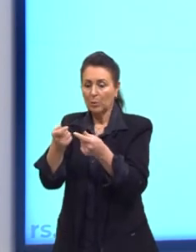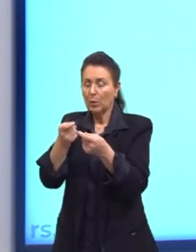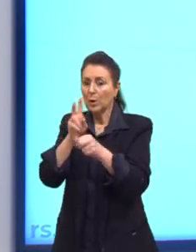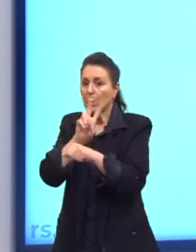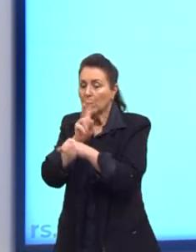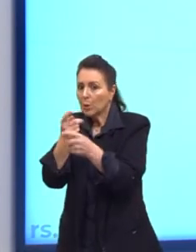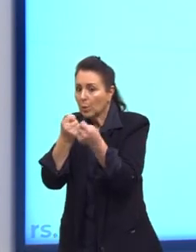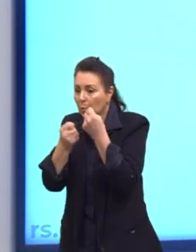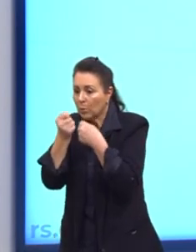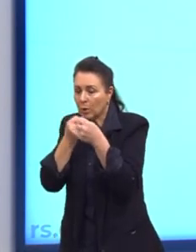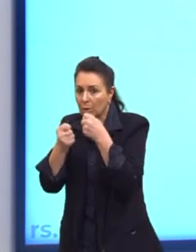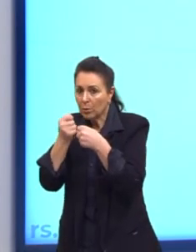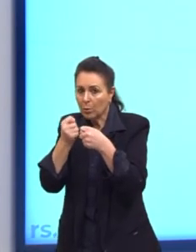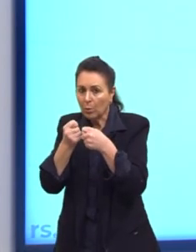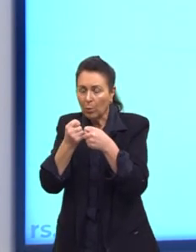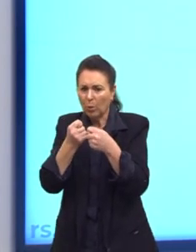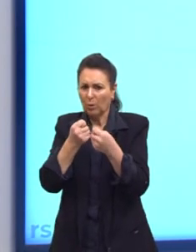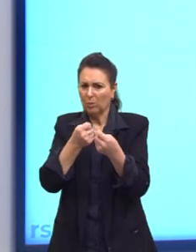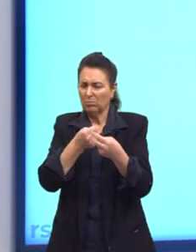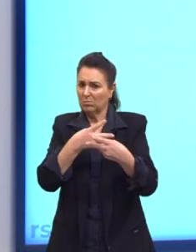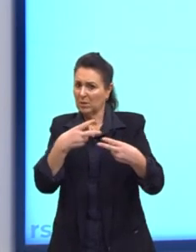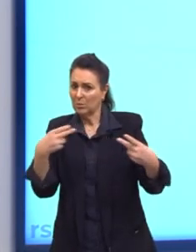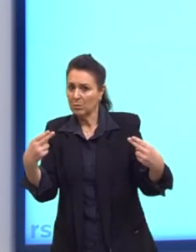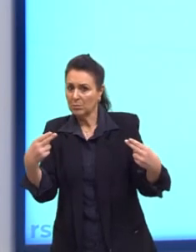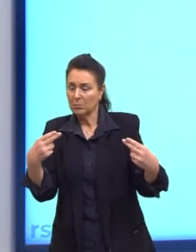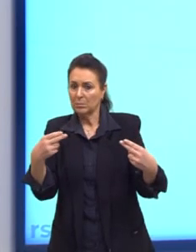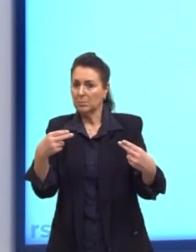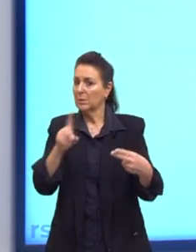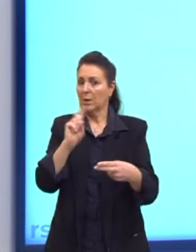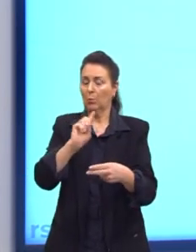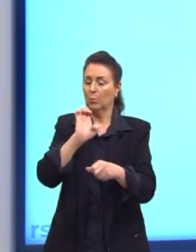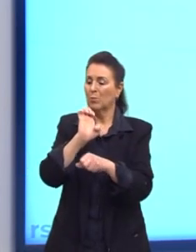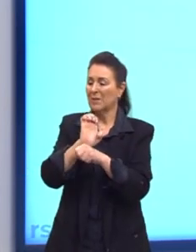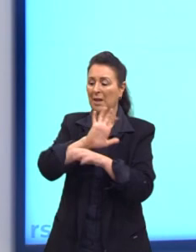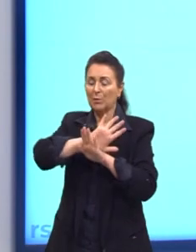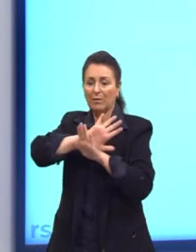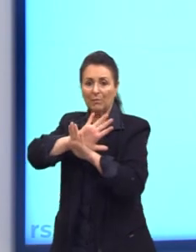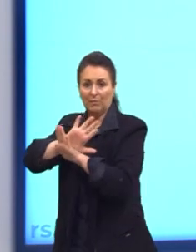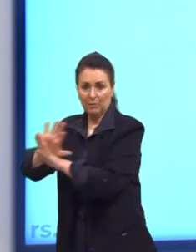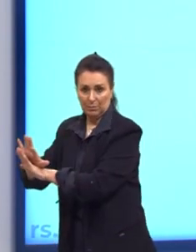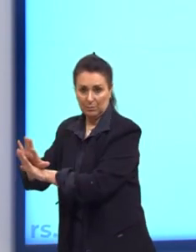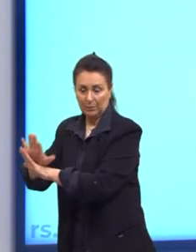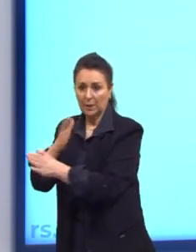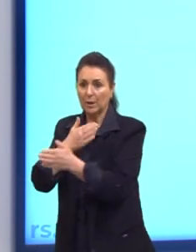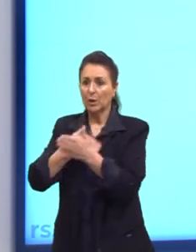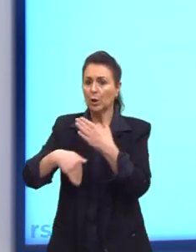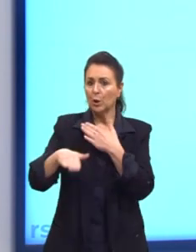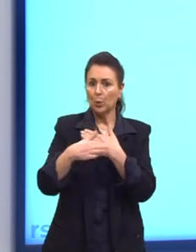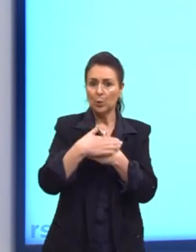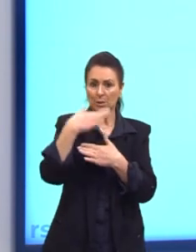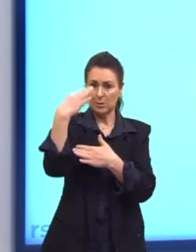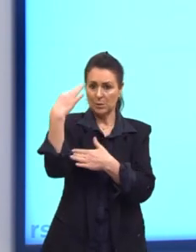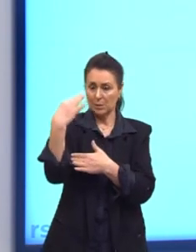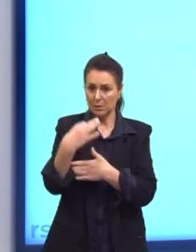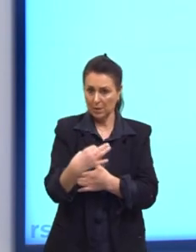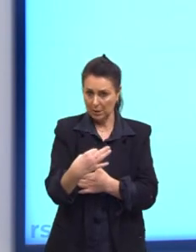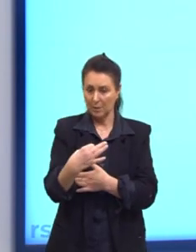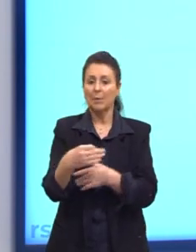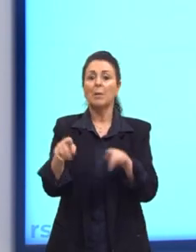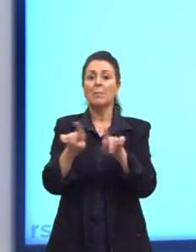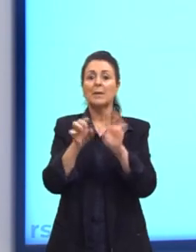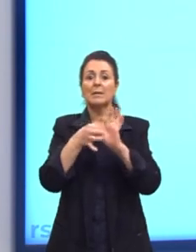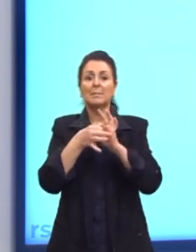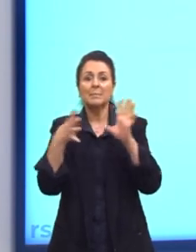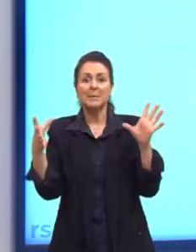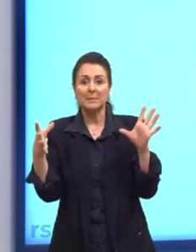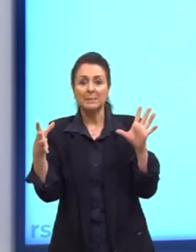tarifas, não. O liberalismo propõe um Estado fora disso tudo. Então, todas estão corretas de acordo com o liberalismo, menos